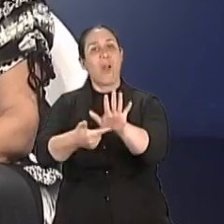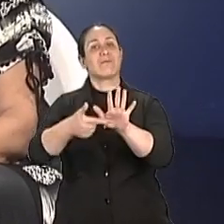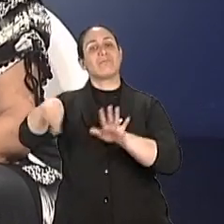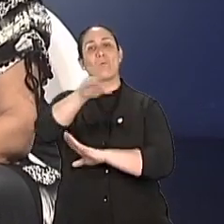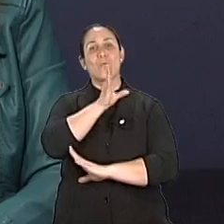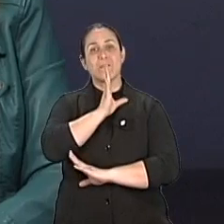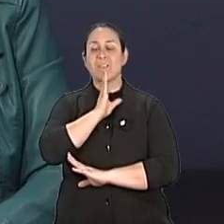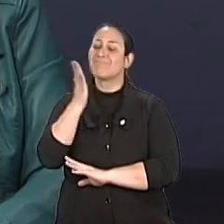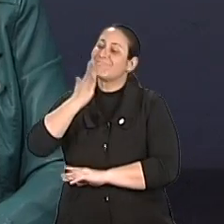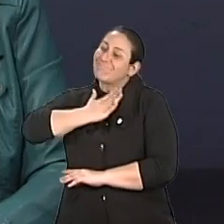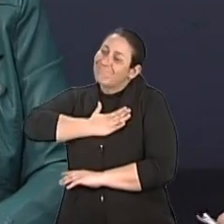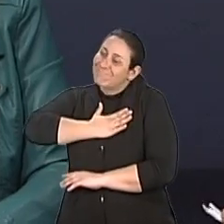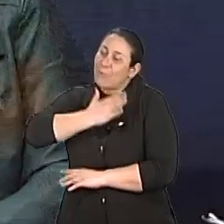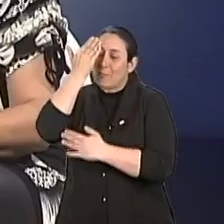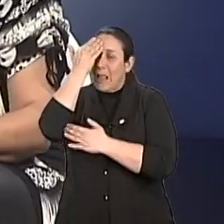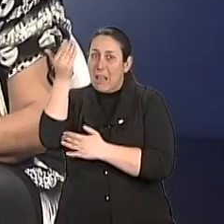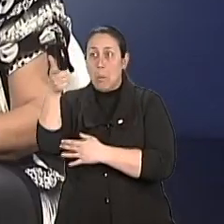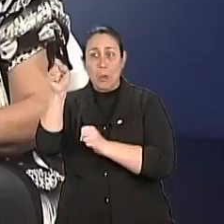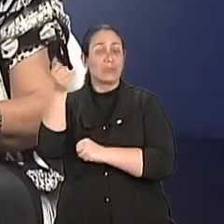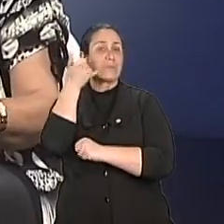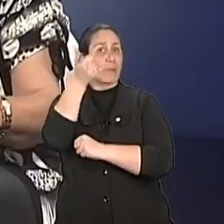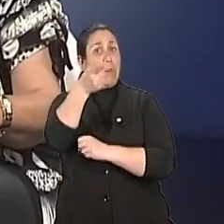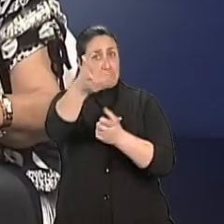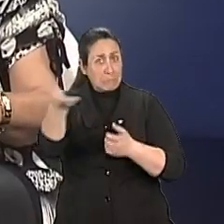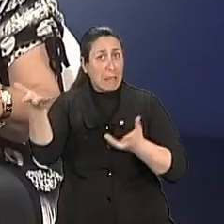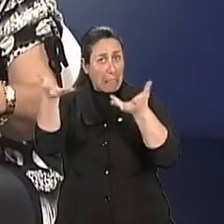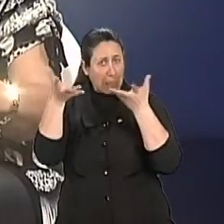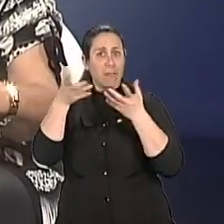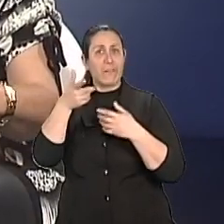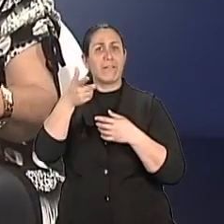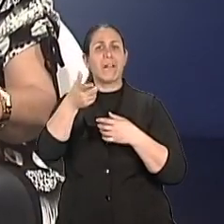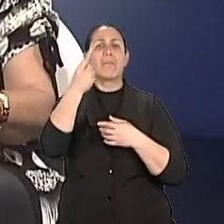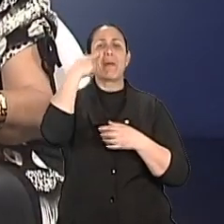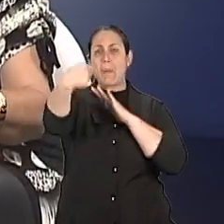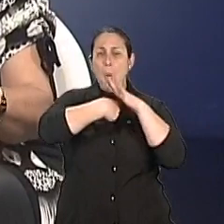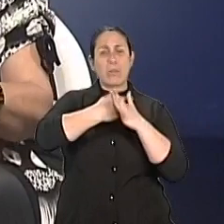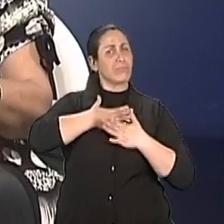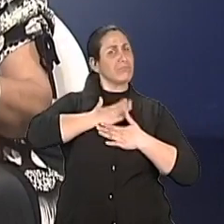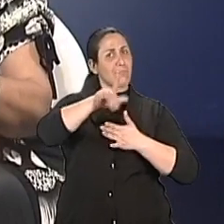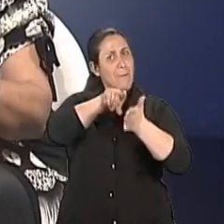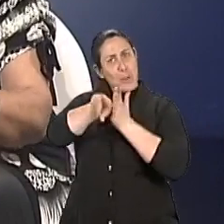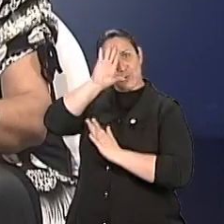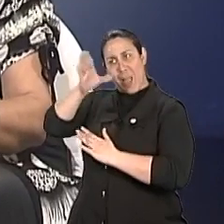grande prazer te ter aqui. Posso dar teu telefone? Pode. Então, pra vocês não ficarem ligando aqui pra TV, olha o telefone da Cátia.